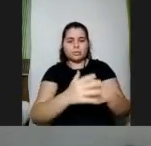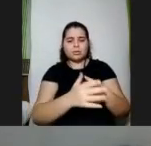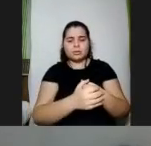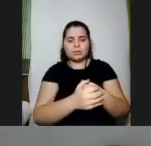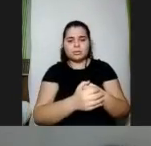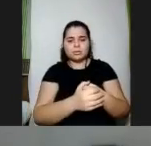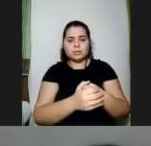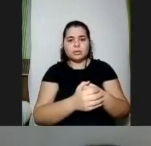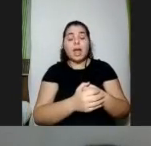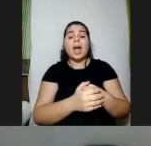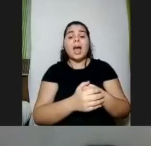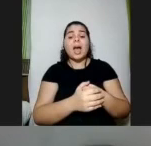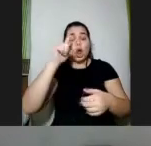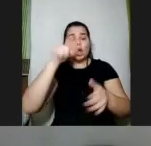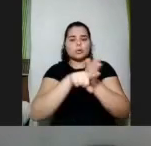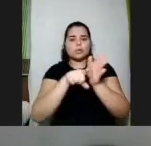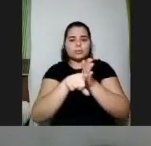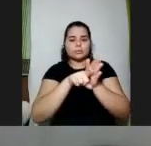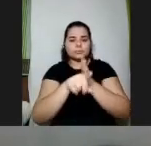pergunta ah sim desculpa